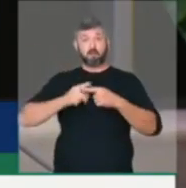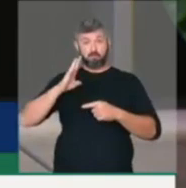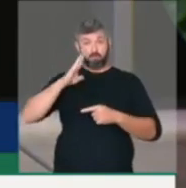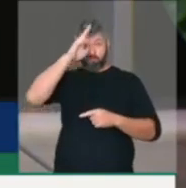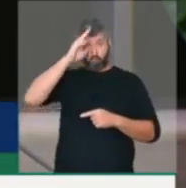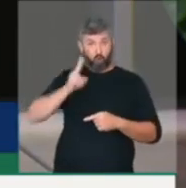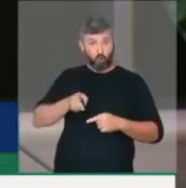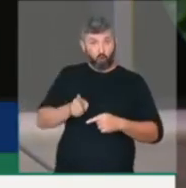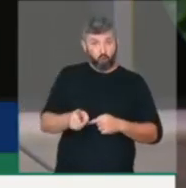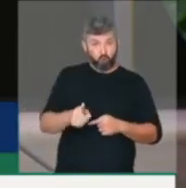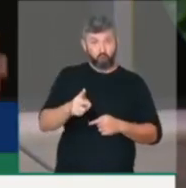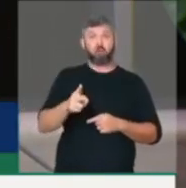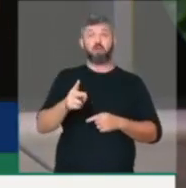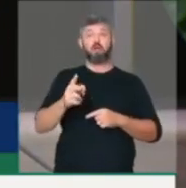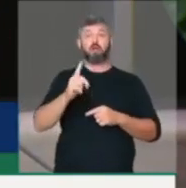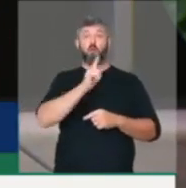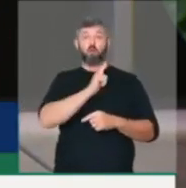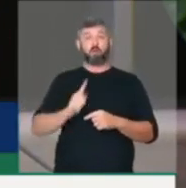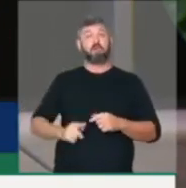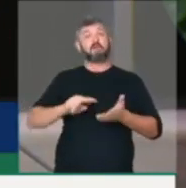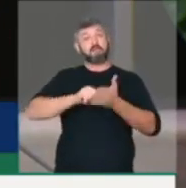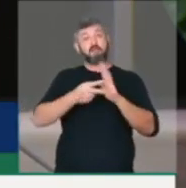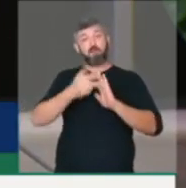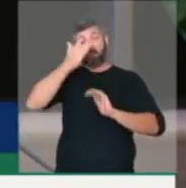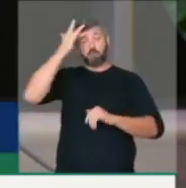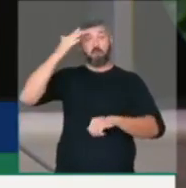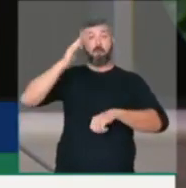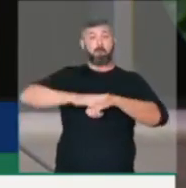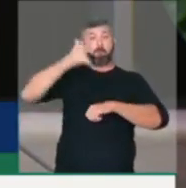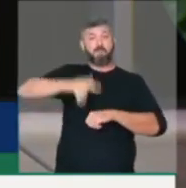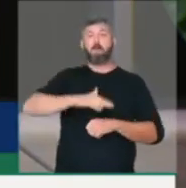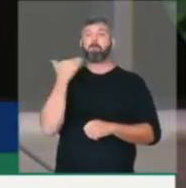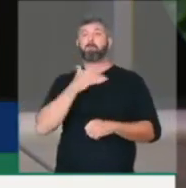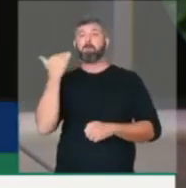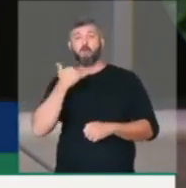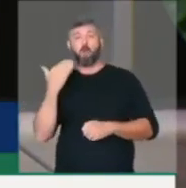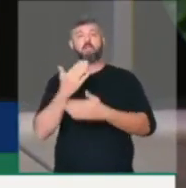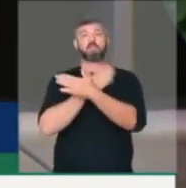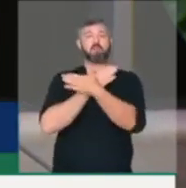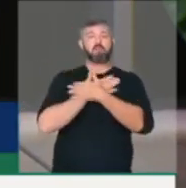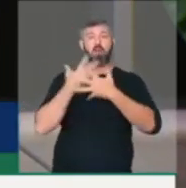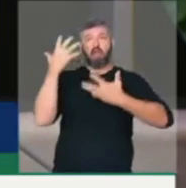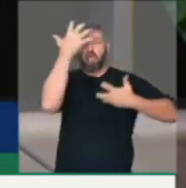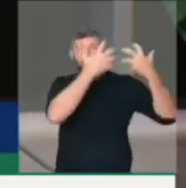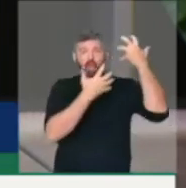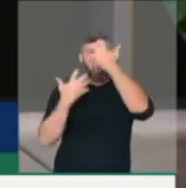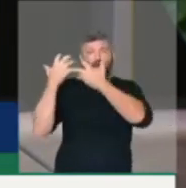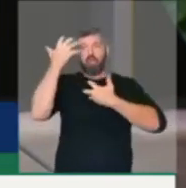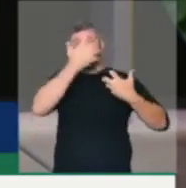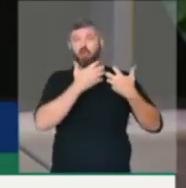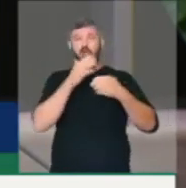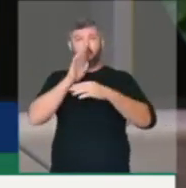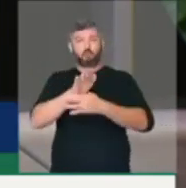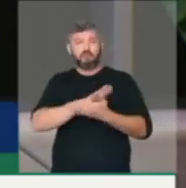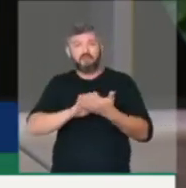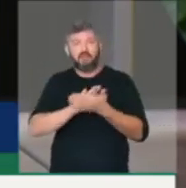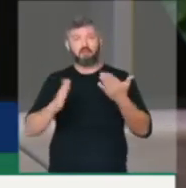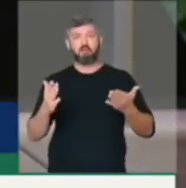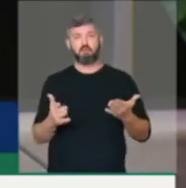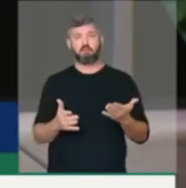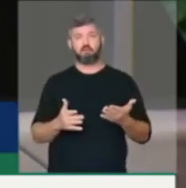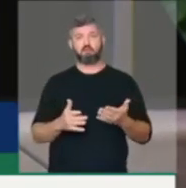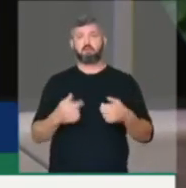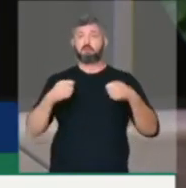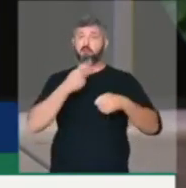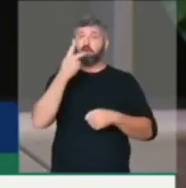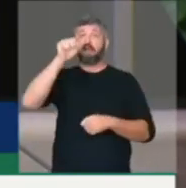à frente desse país é o número maior de mortes. de desemprego, de desespero, de desassistência. Temos que falar